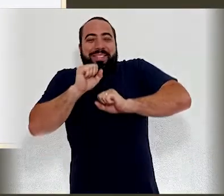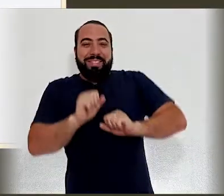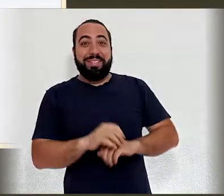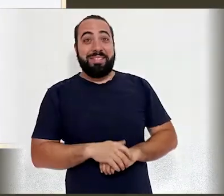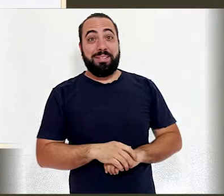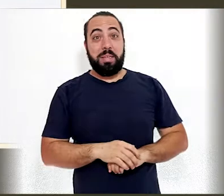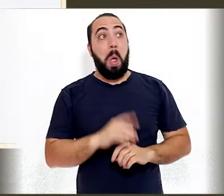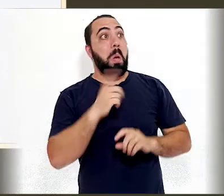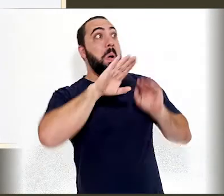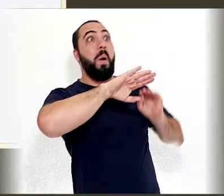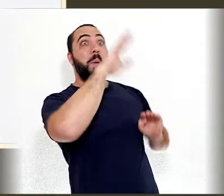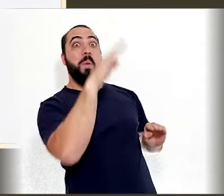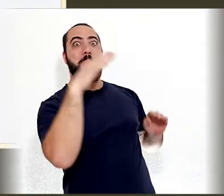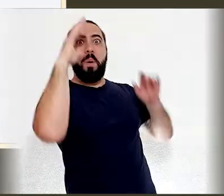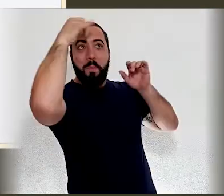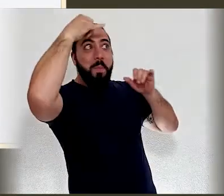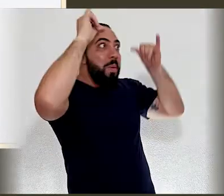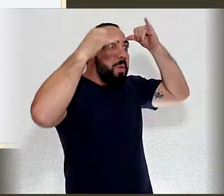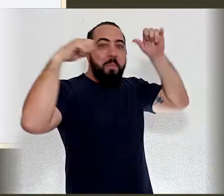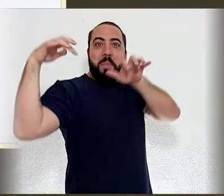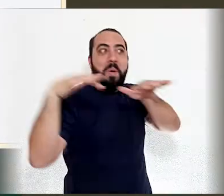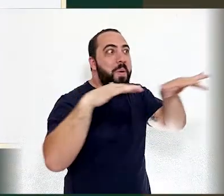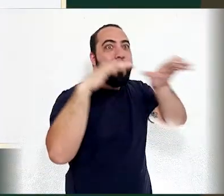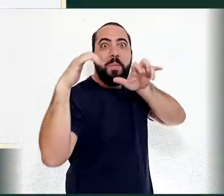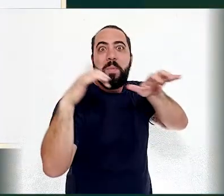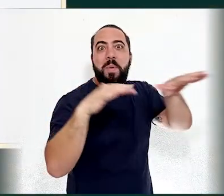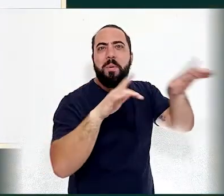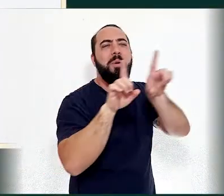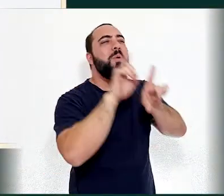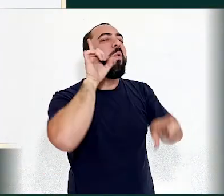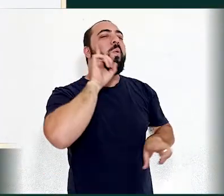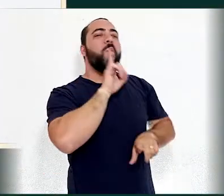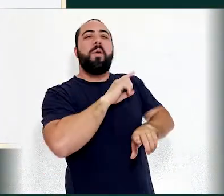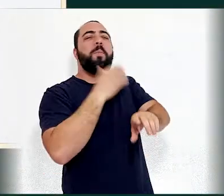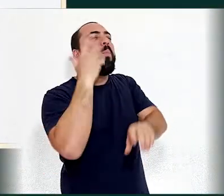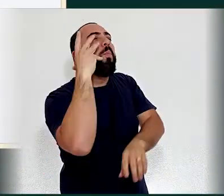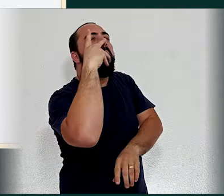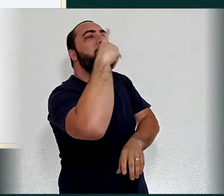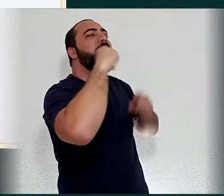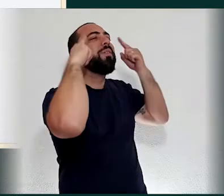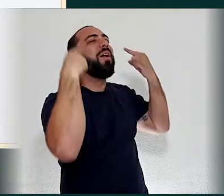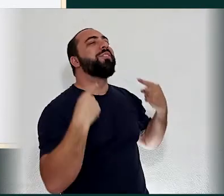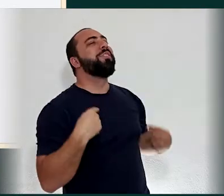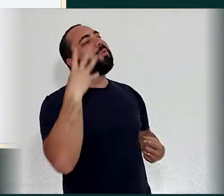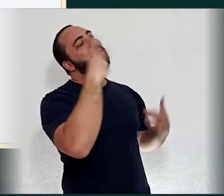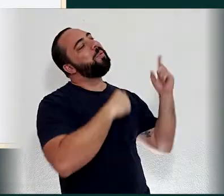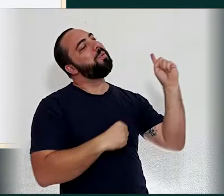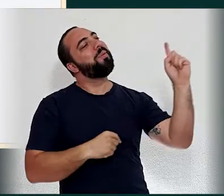Ali atrás daquele morro, passa boi, passa boiado, também passa mulatinha do cabelo cacheado.